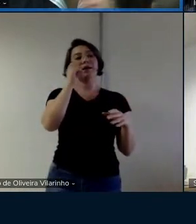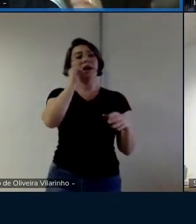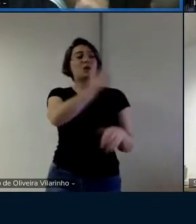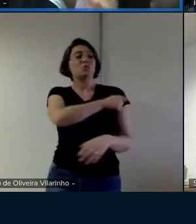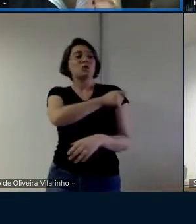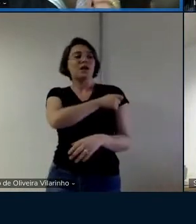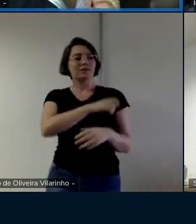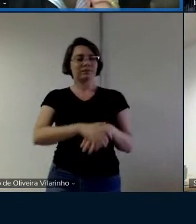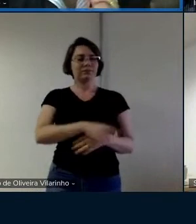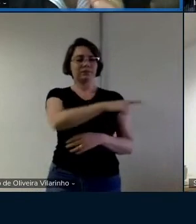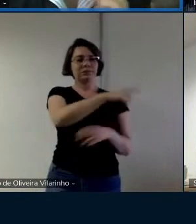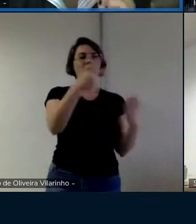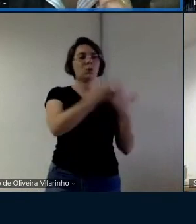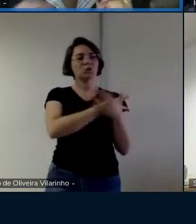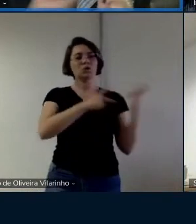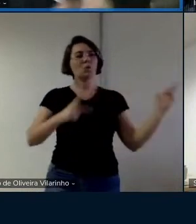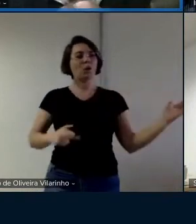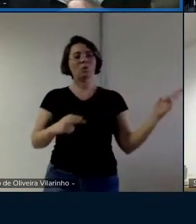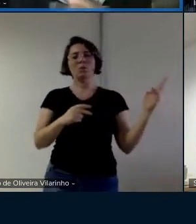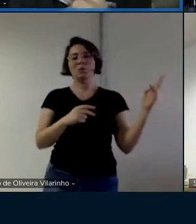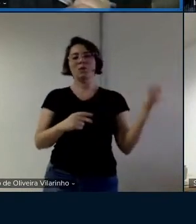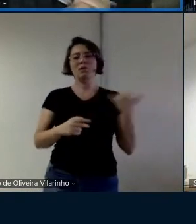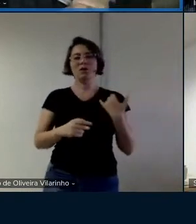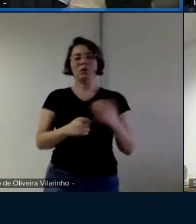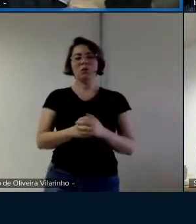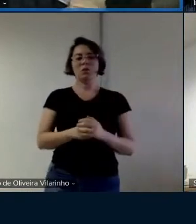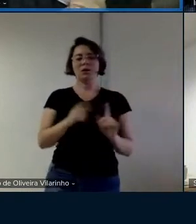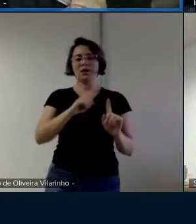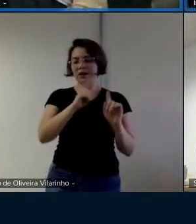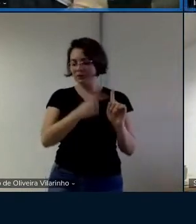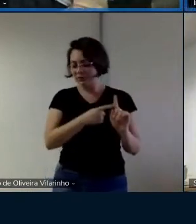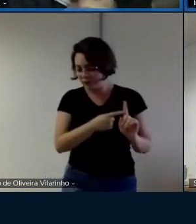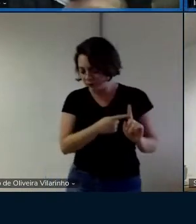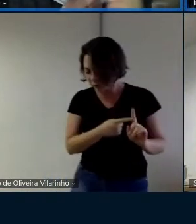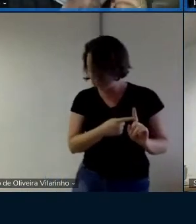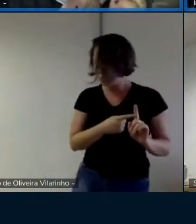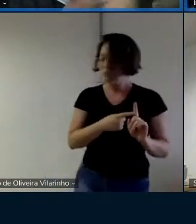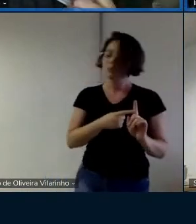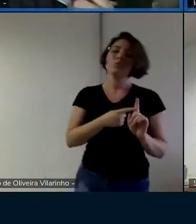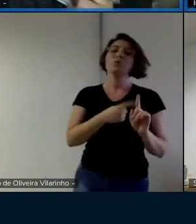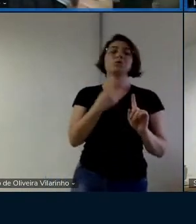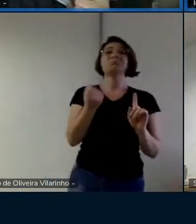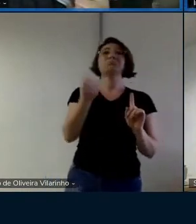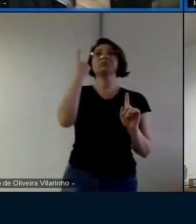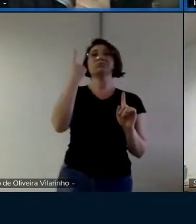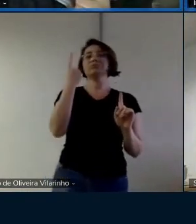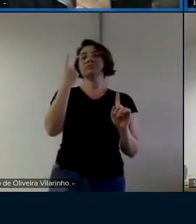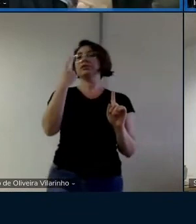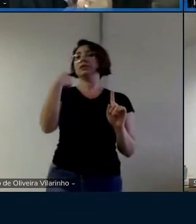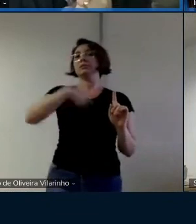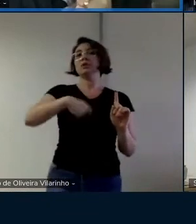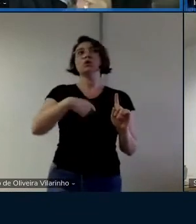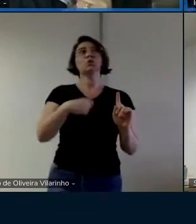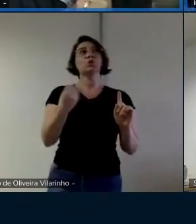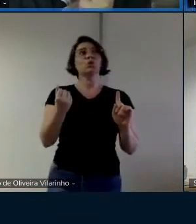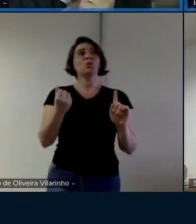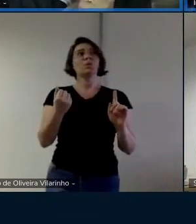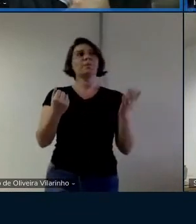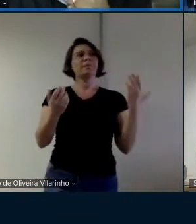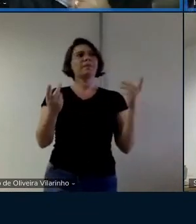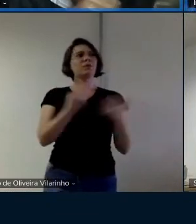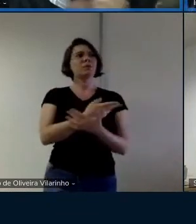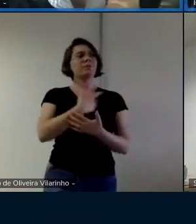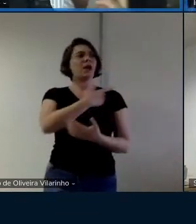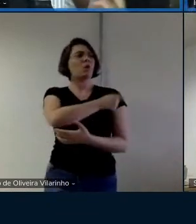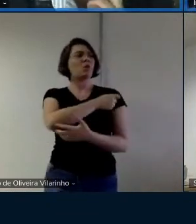também só que ela foi uma gravidez inesperada que precisou uma